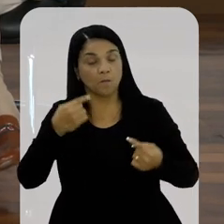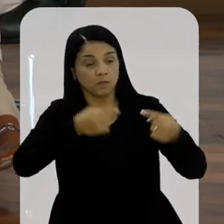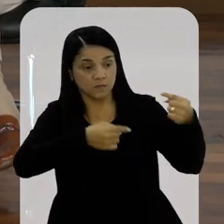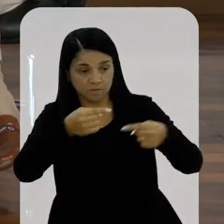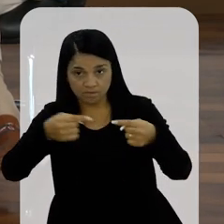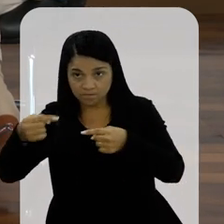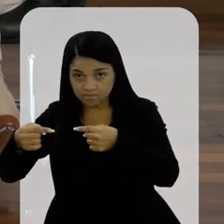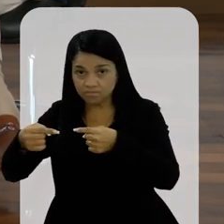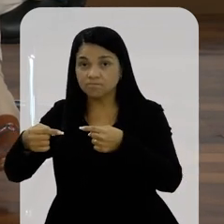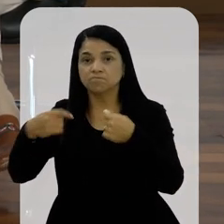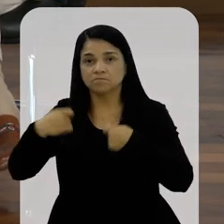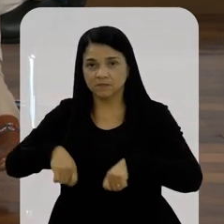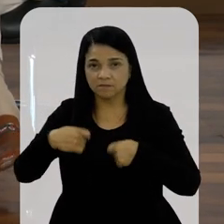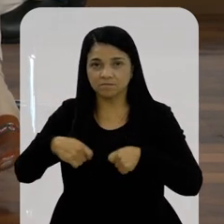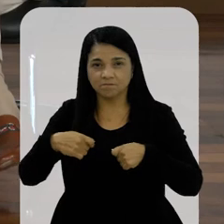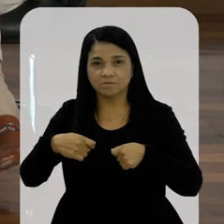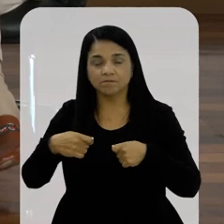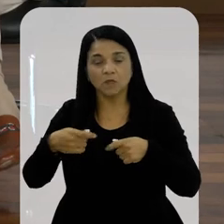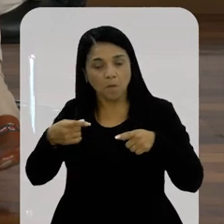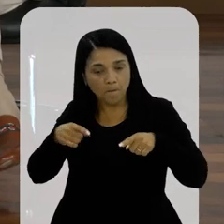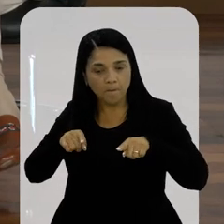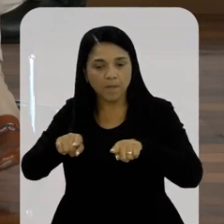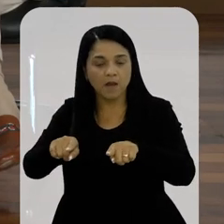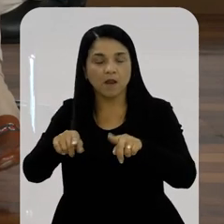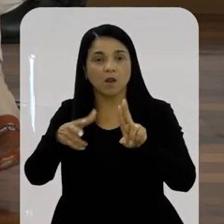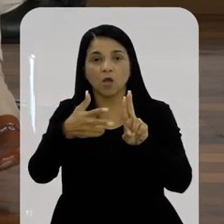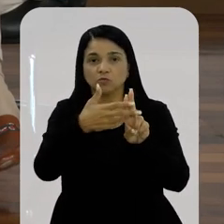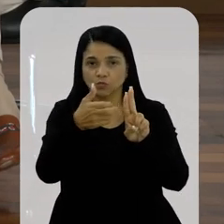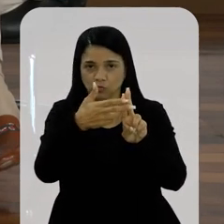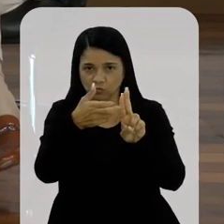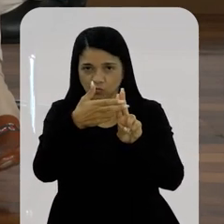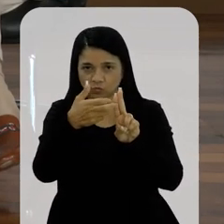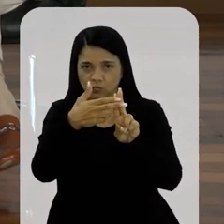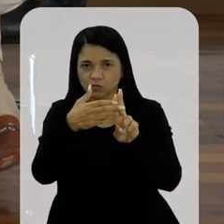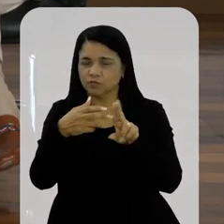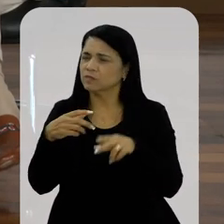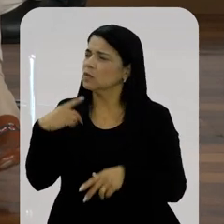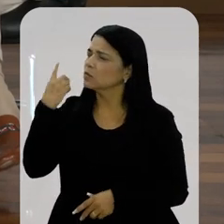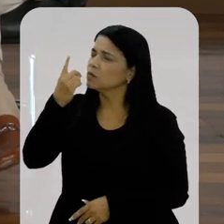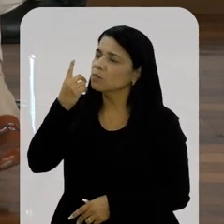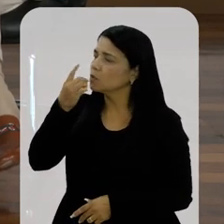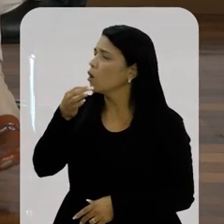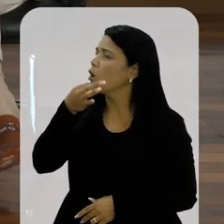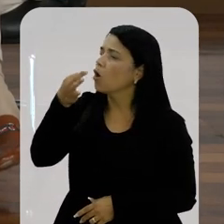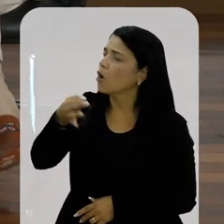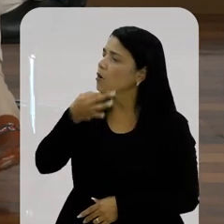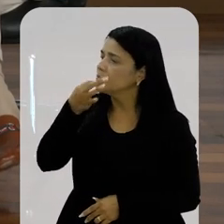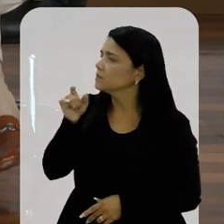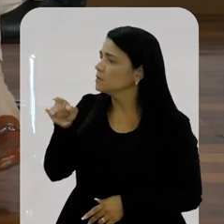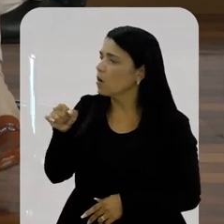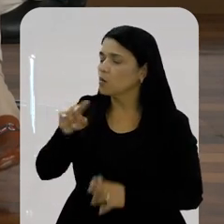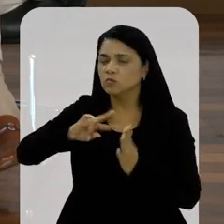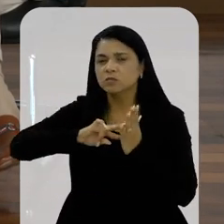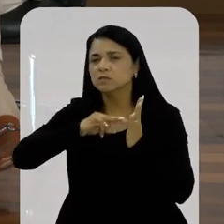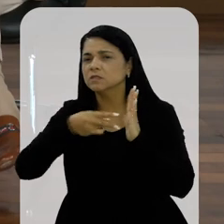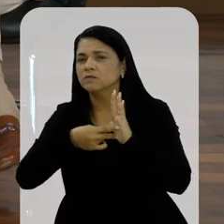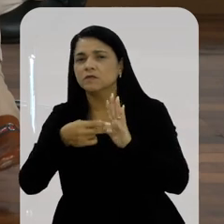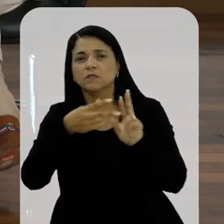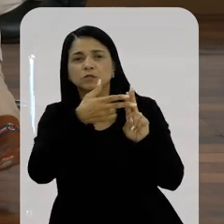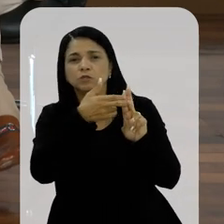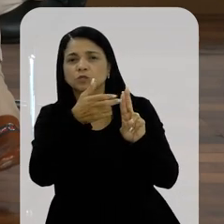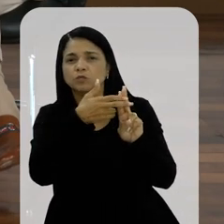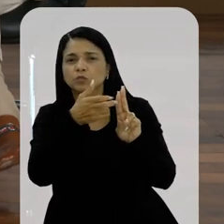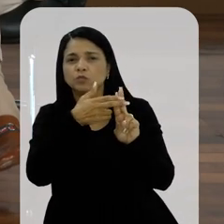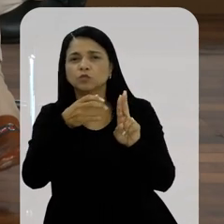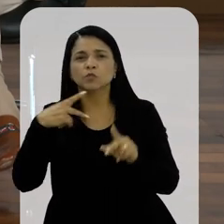trazer aqui à discussão um paralelo em relação ao SUS. Então, deputada, queria que a sua opinião, o que